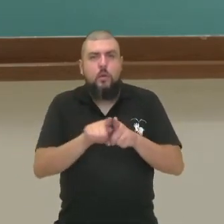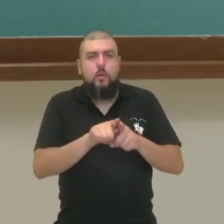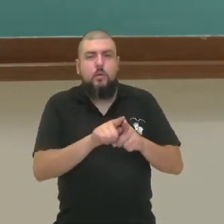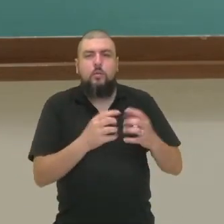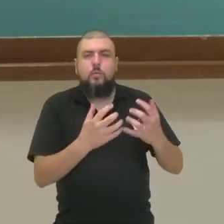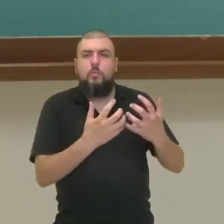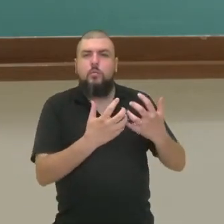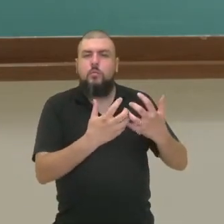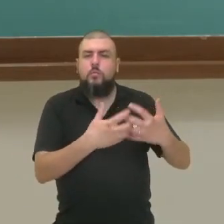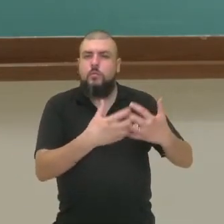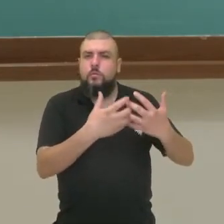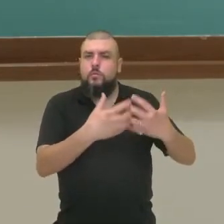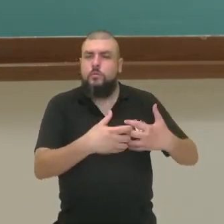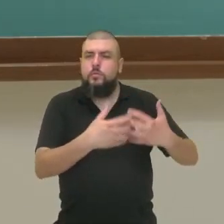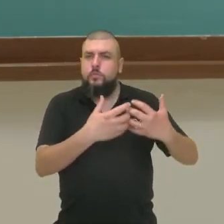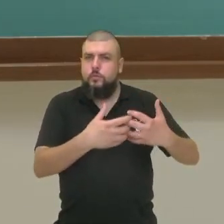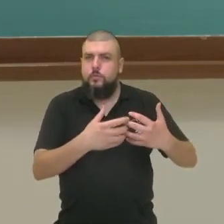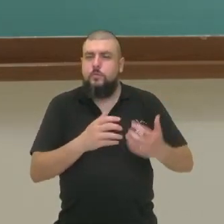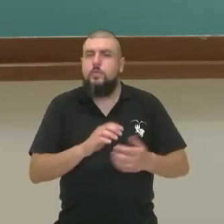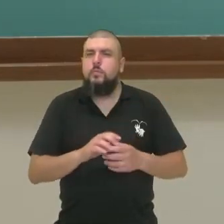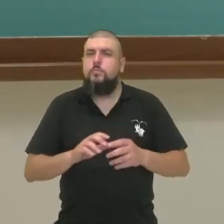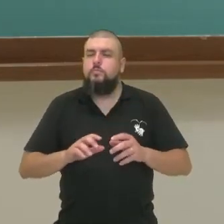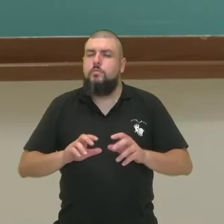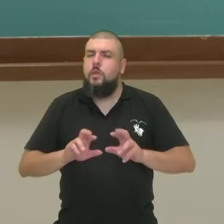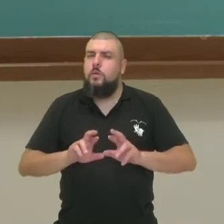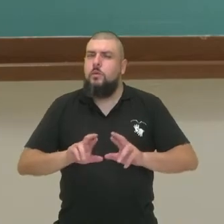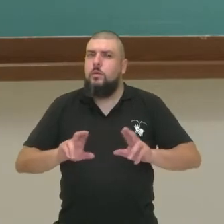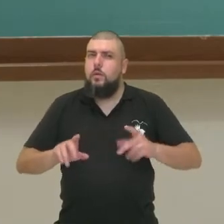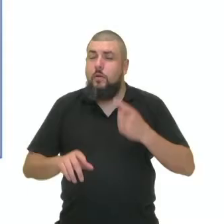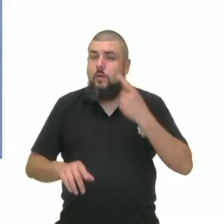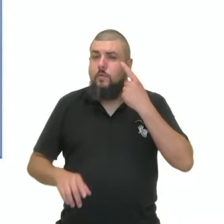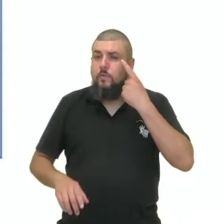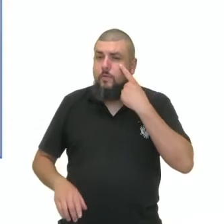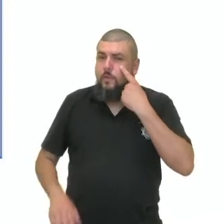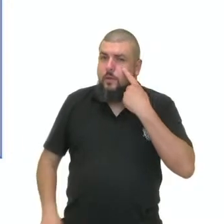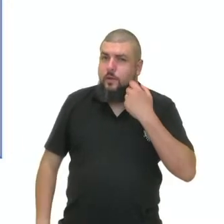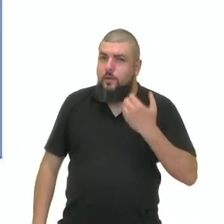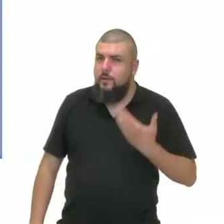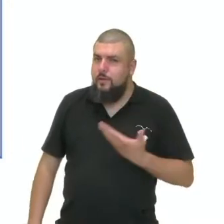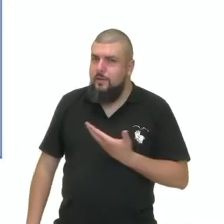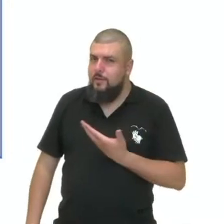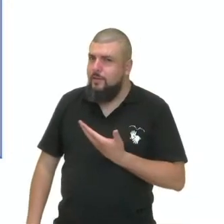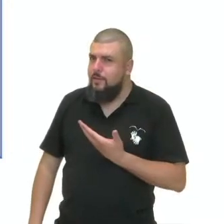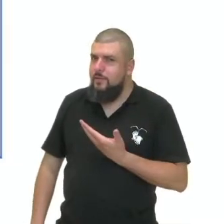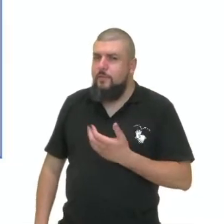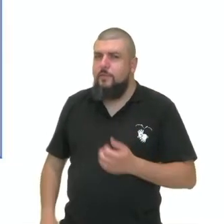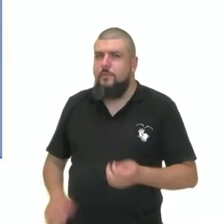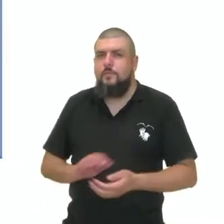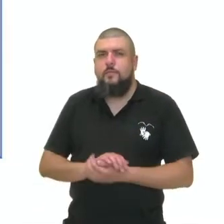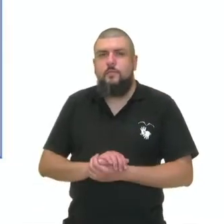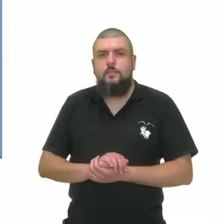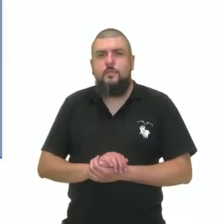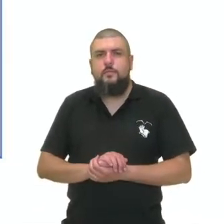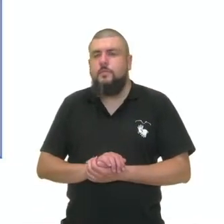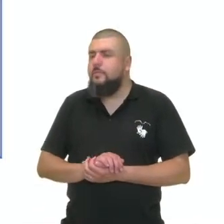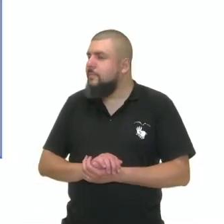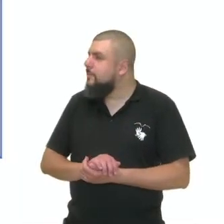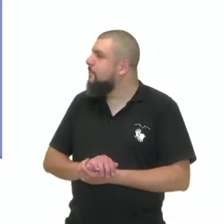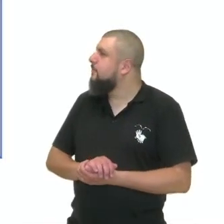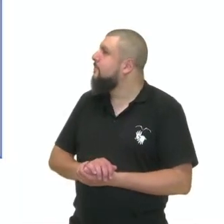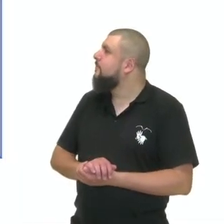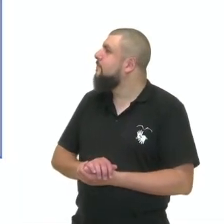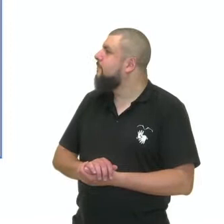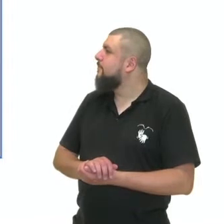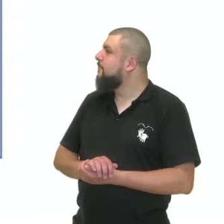formas bastante diferentes. Vamos ver neste quadro? Então, empirismo vem do grego empiria, que